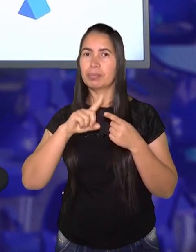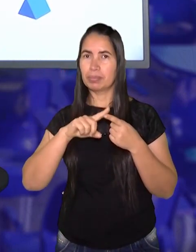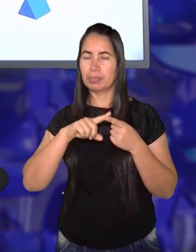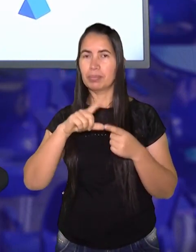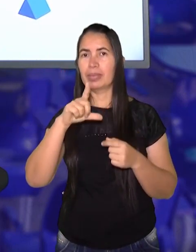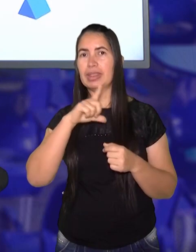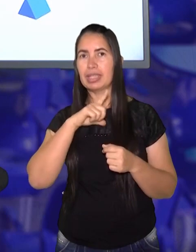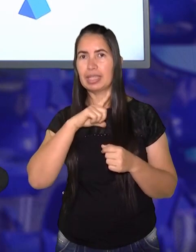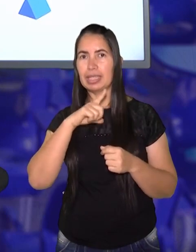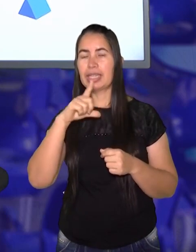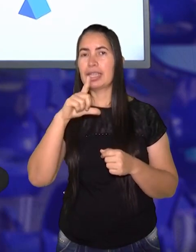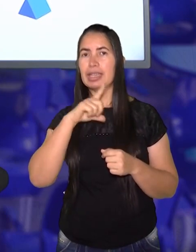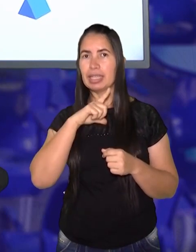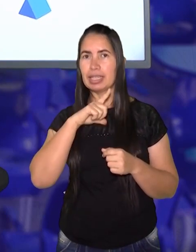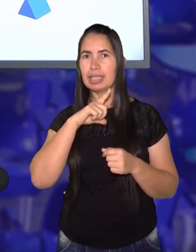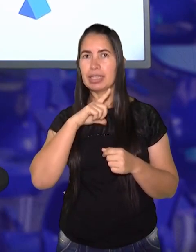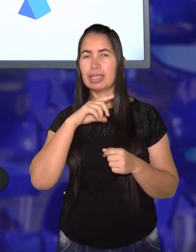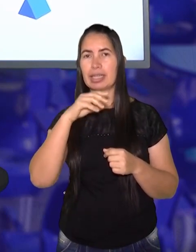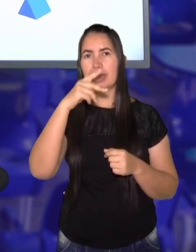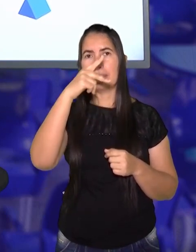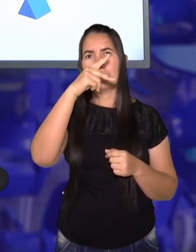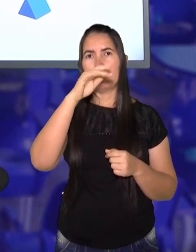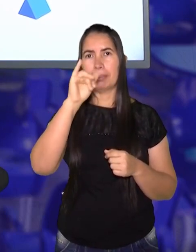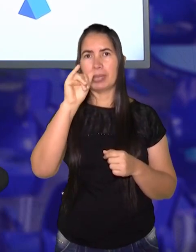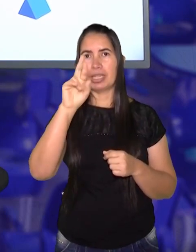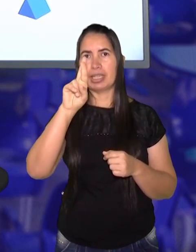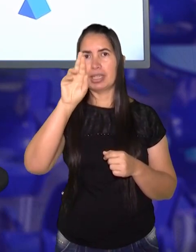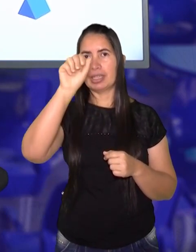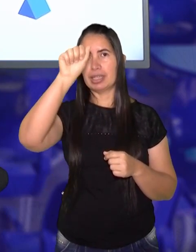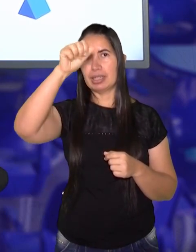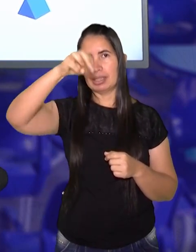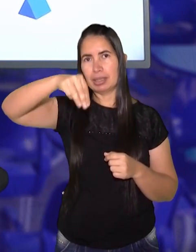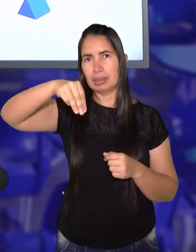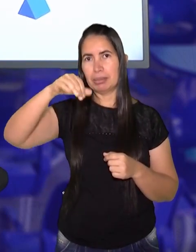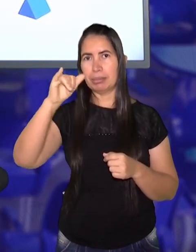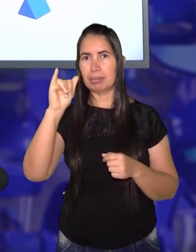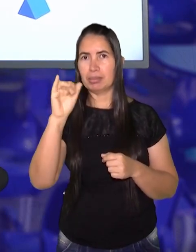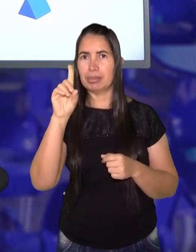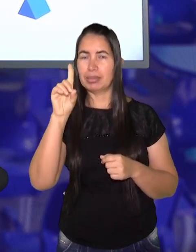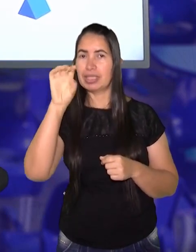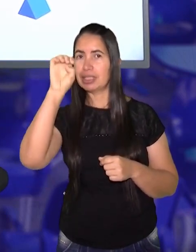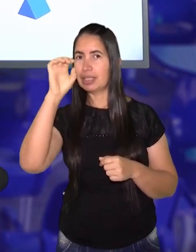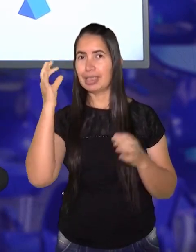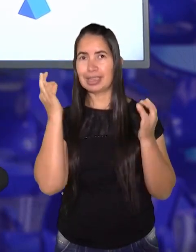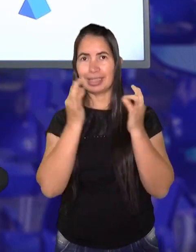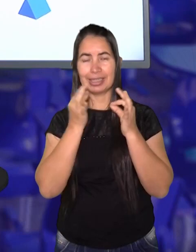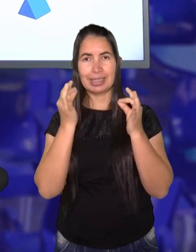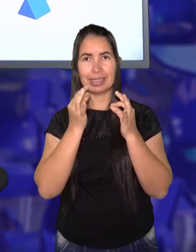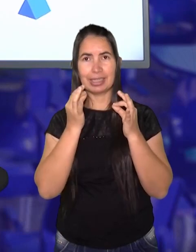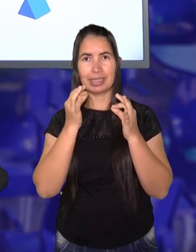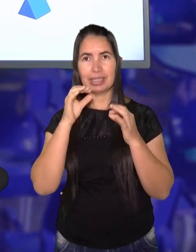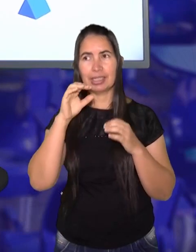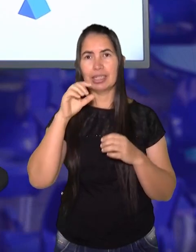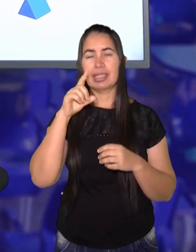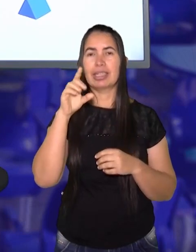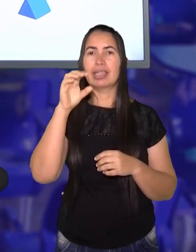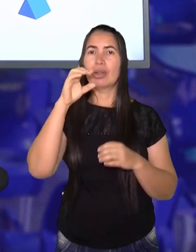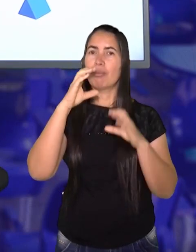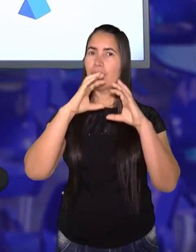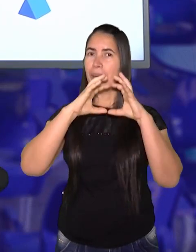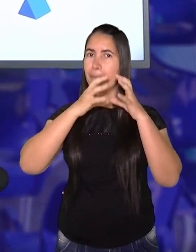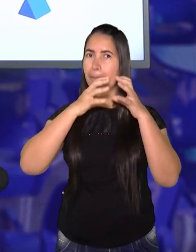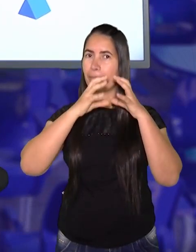Temos a pirâmide. Olha que pirâmide linda. Esfera.